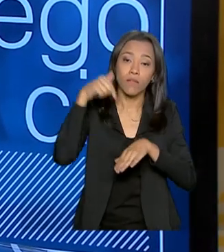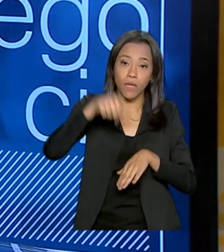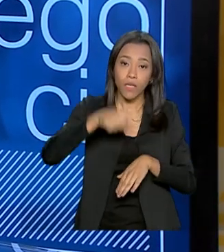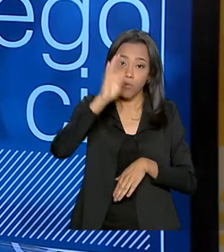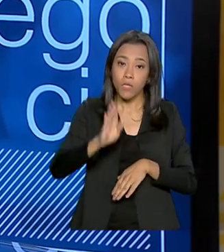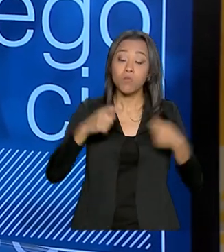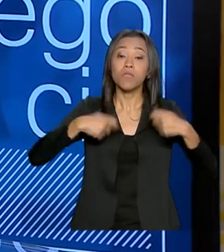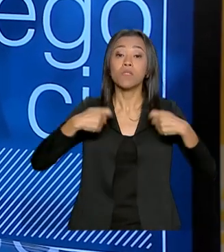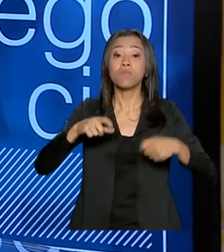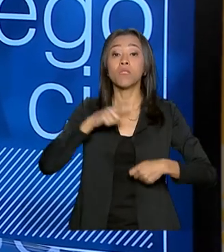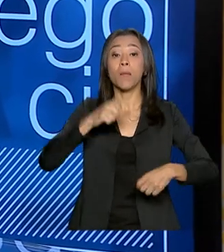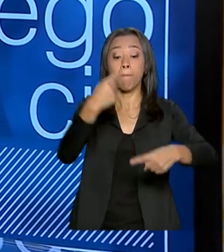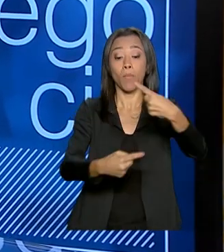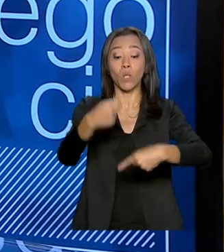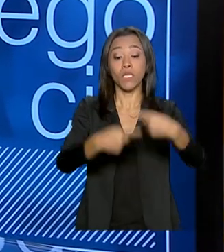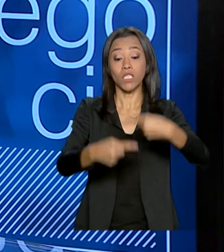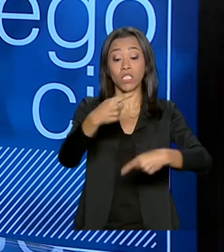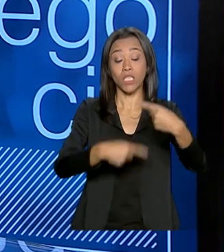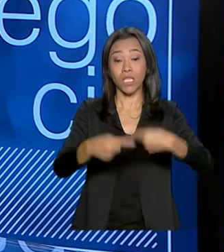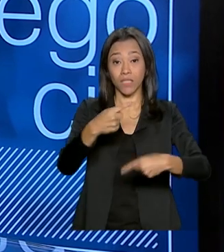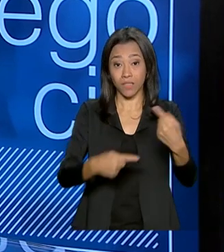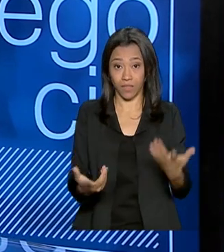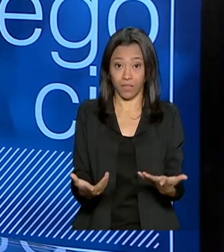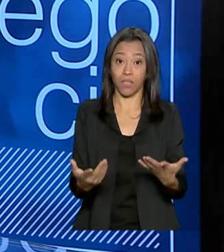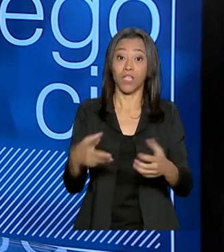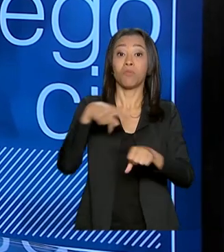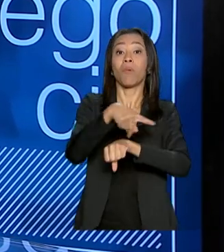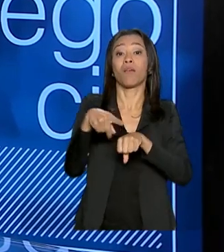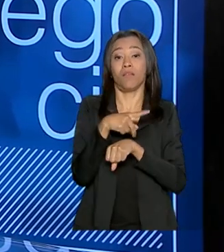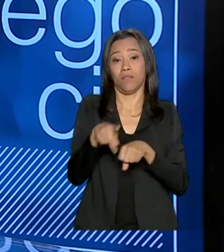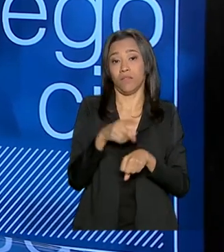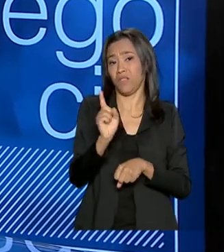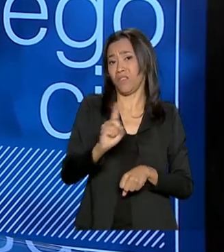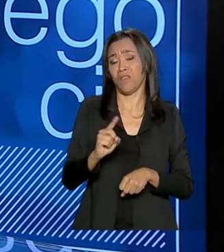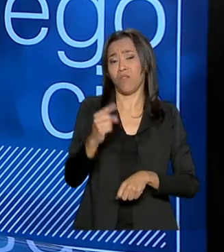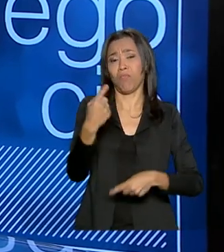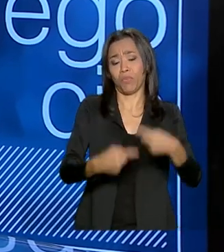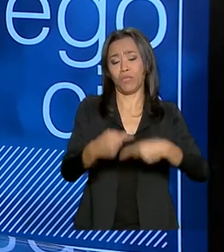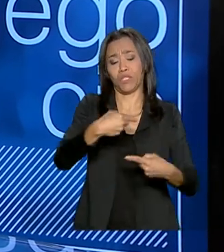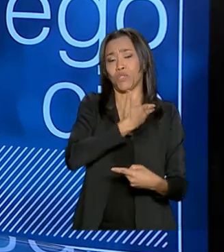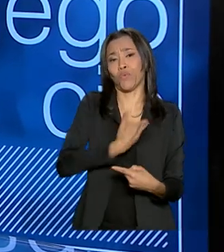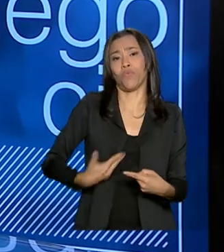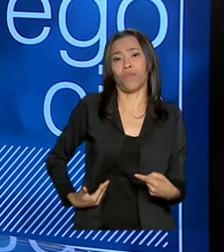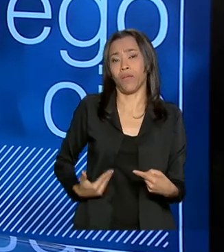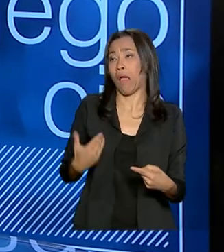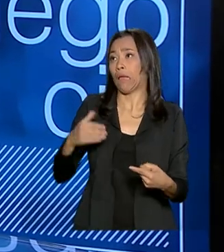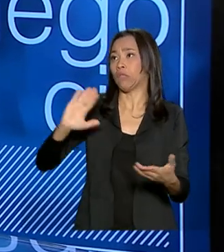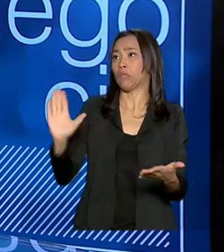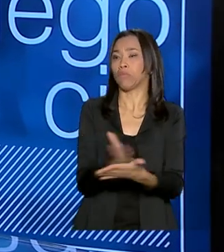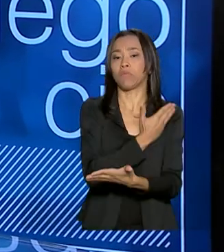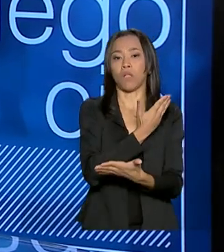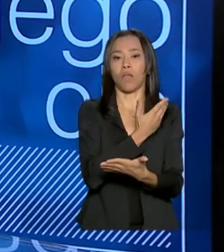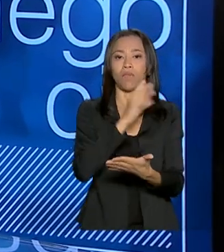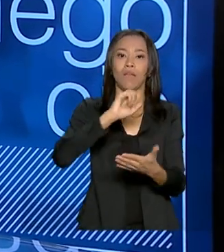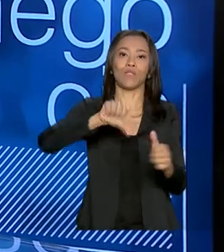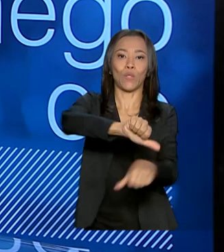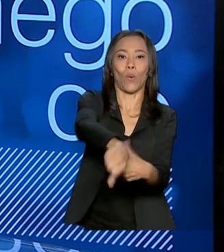políticas de Estado, que perdurem por vários governos. E não aquela política de governo que chega o outro e troca tudo.